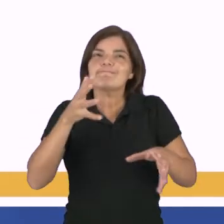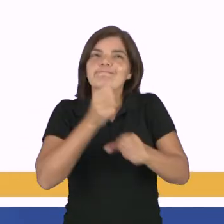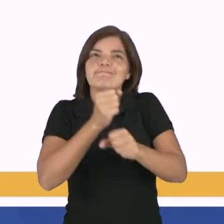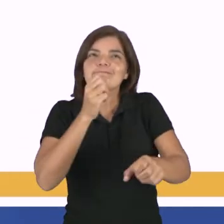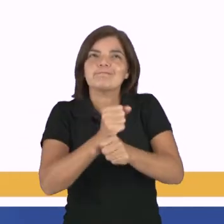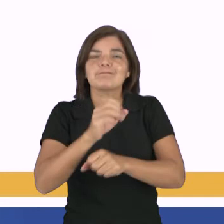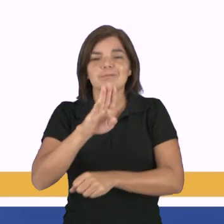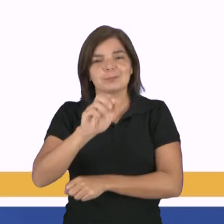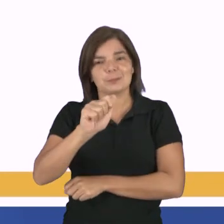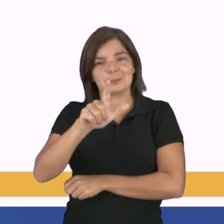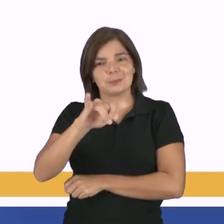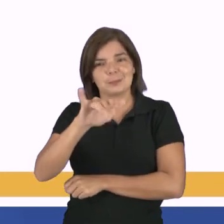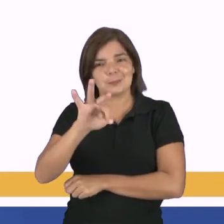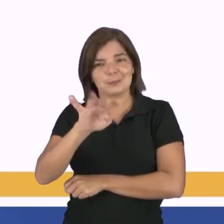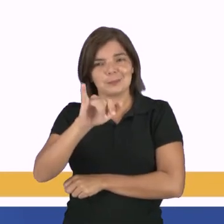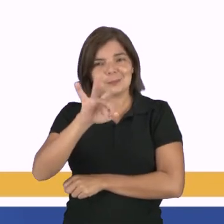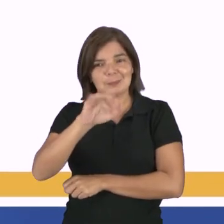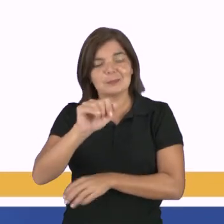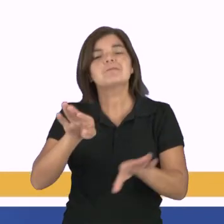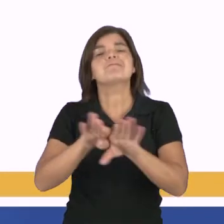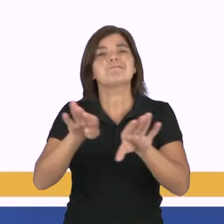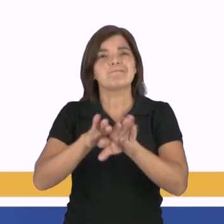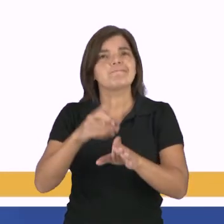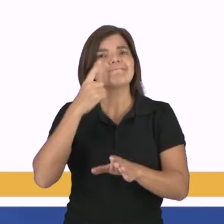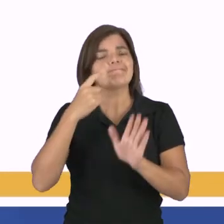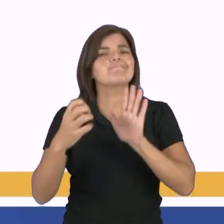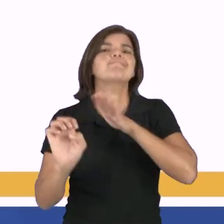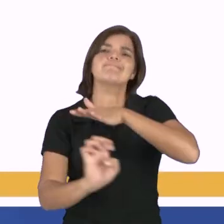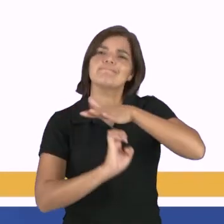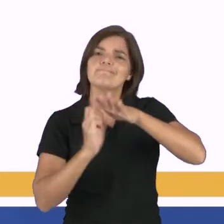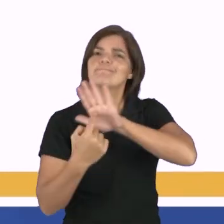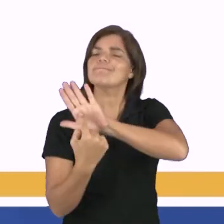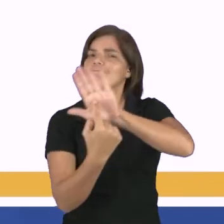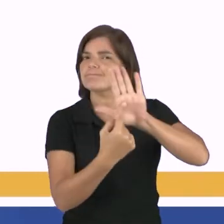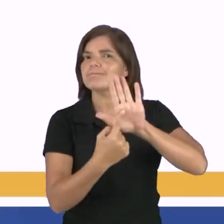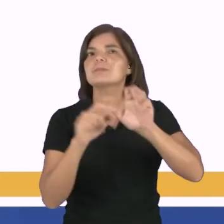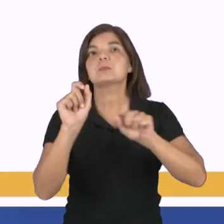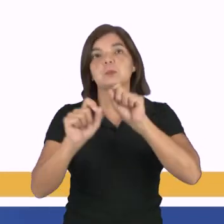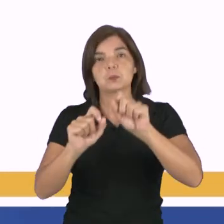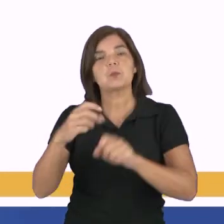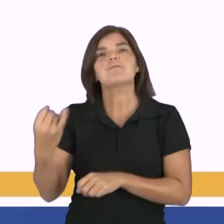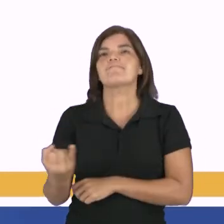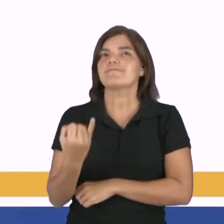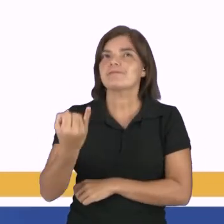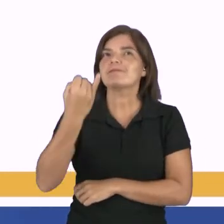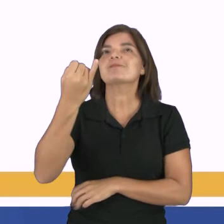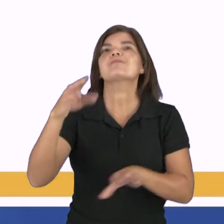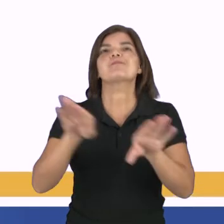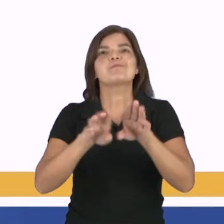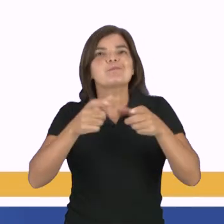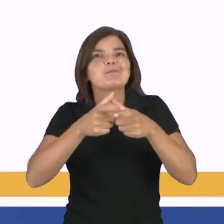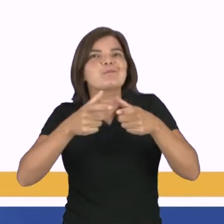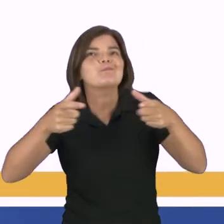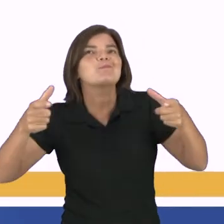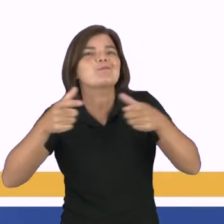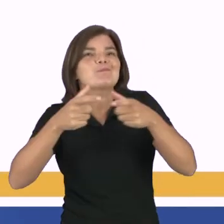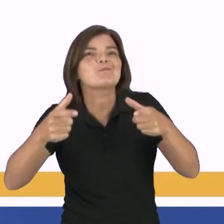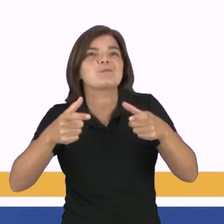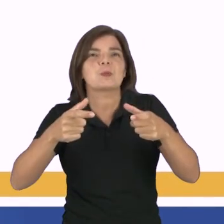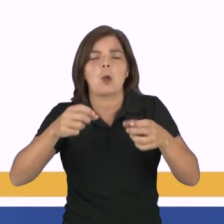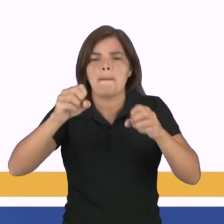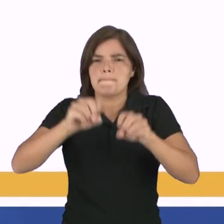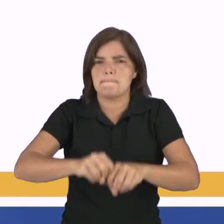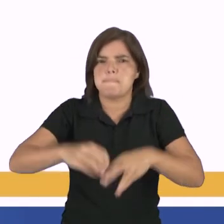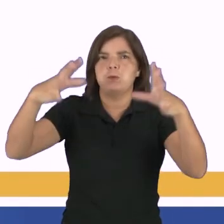balísticos, esse cérebro gigante que a imprensa da época se referia a ele. Foi peça fundamental para o desenvolvimento da bomba